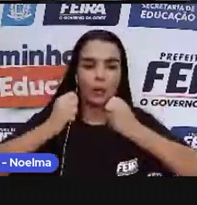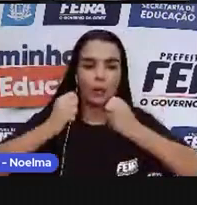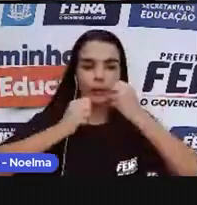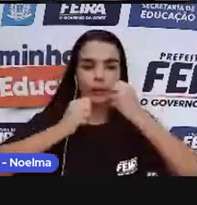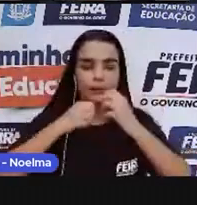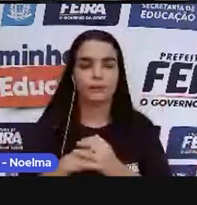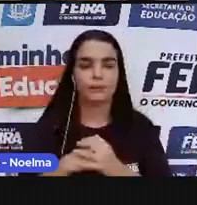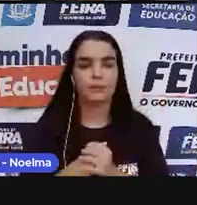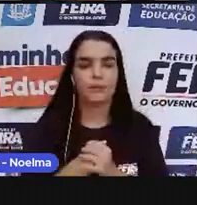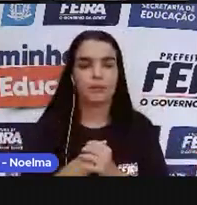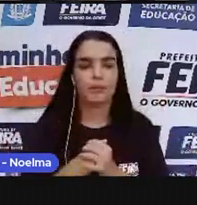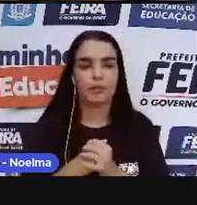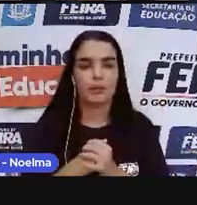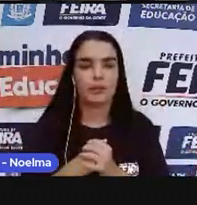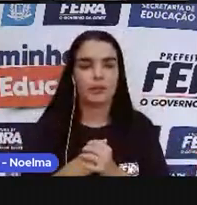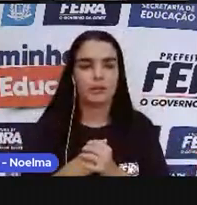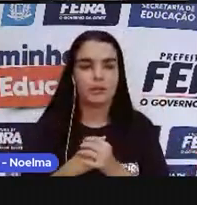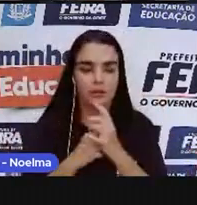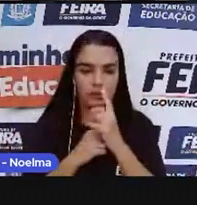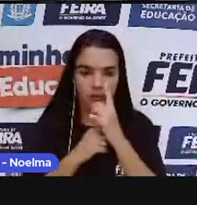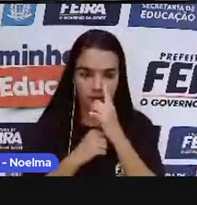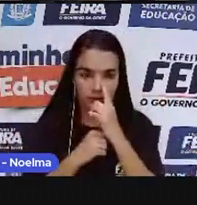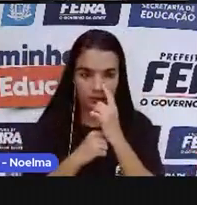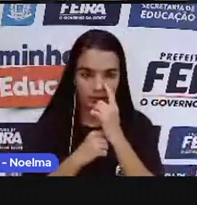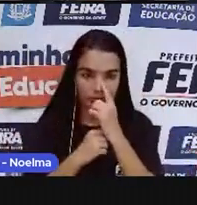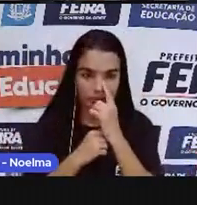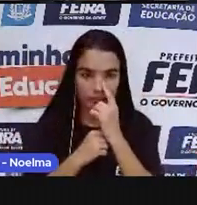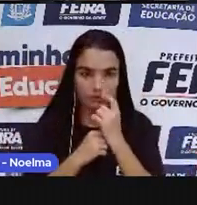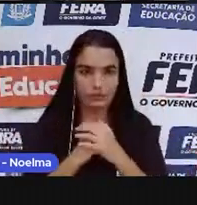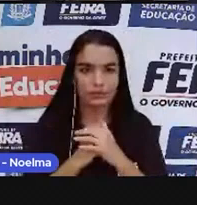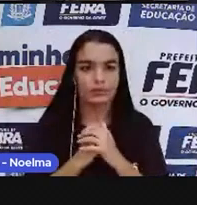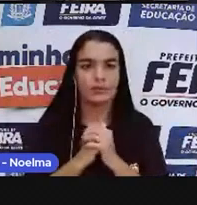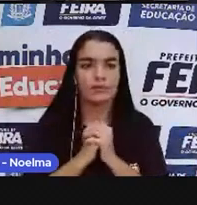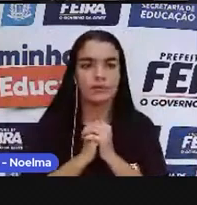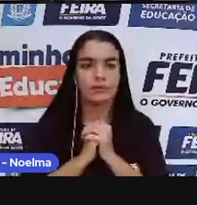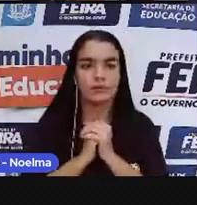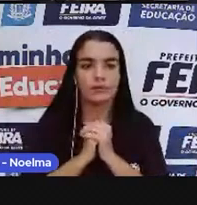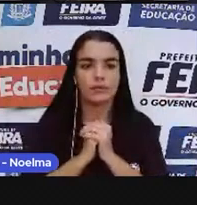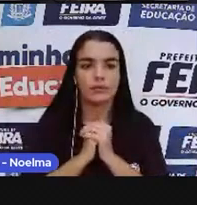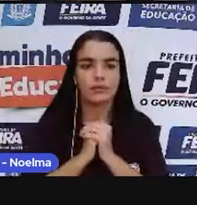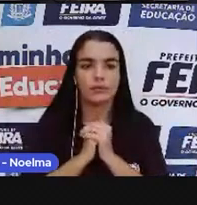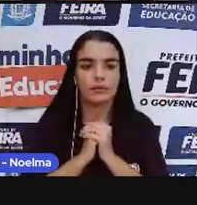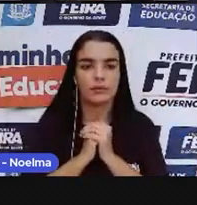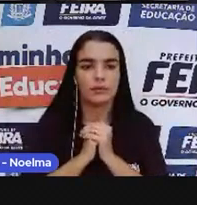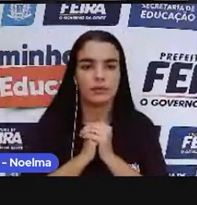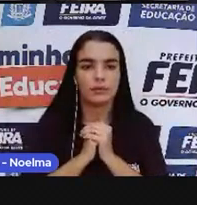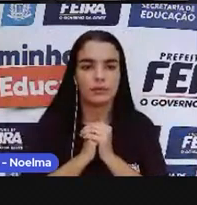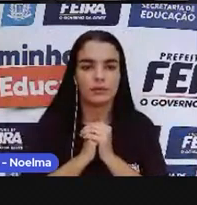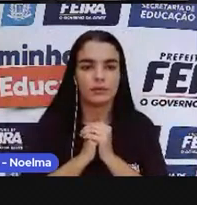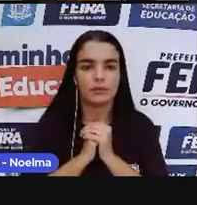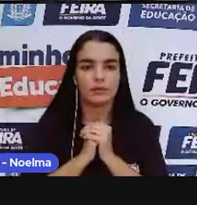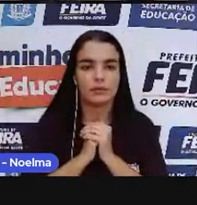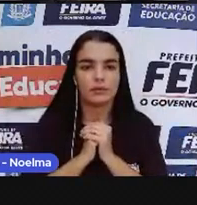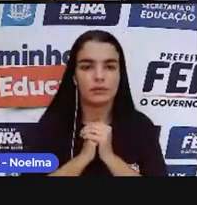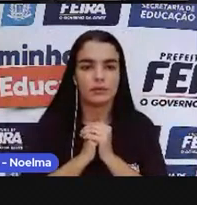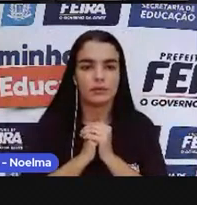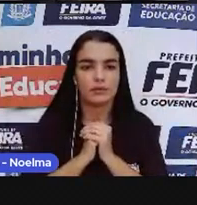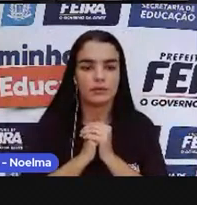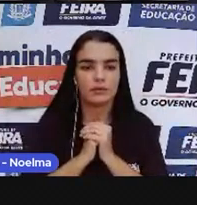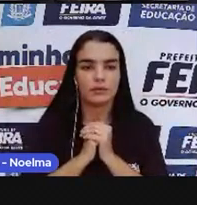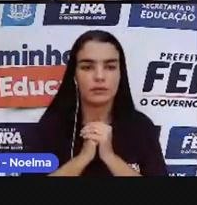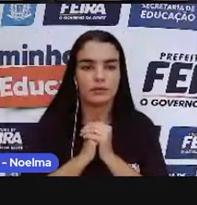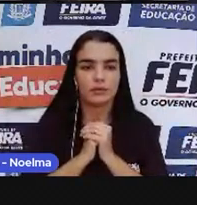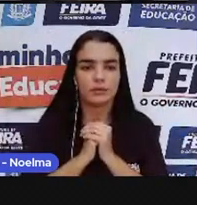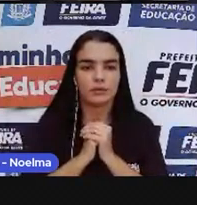O século XVIII põe fim ao ciclo da cana-de-açúcar no Brasil, abrindo novos caminhos para uma